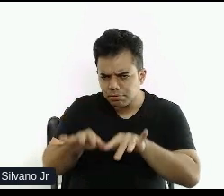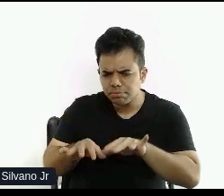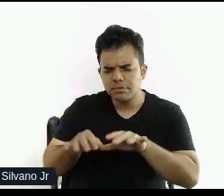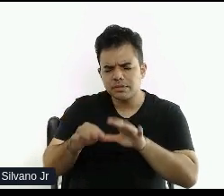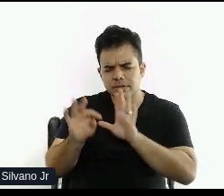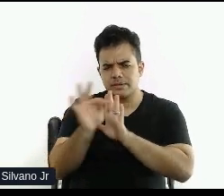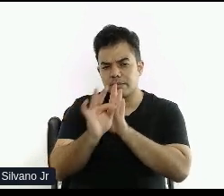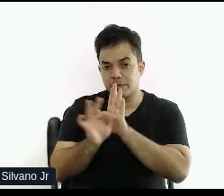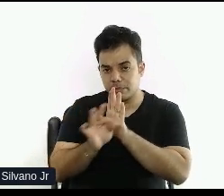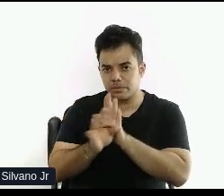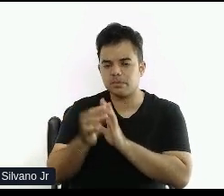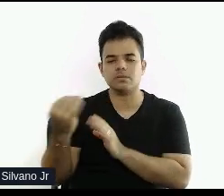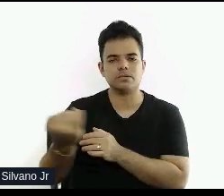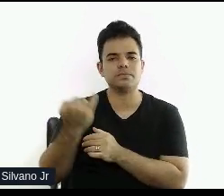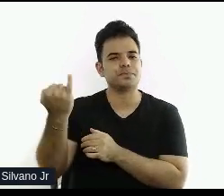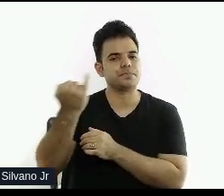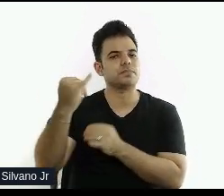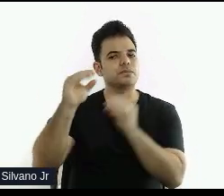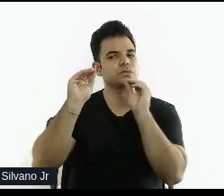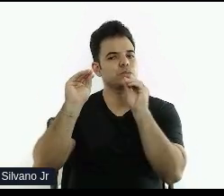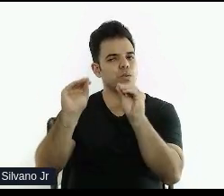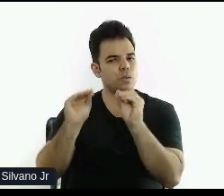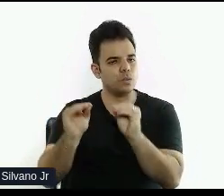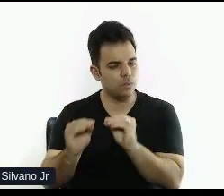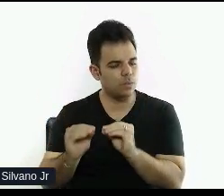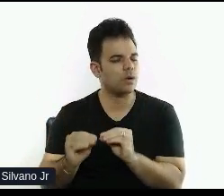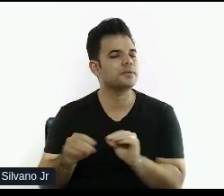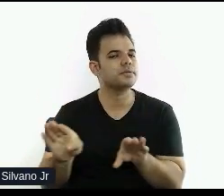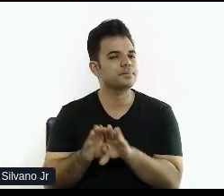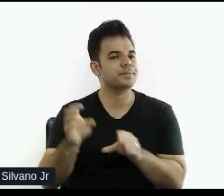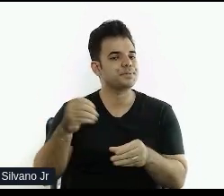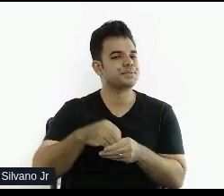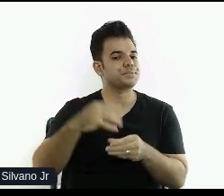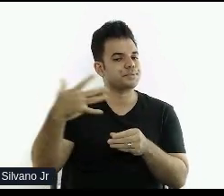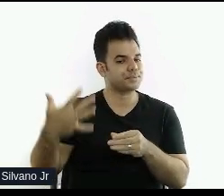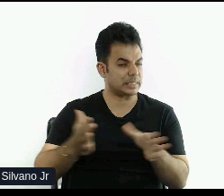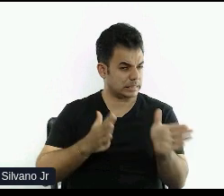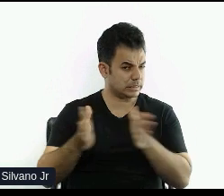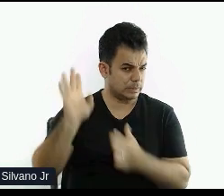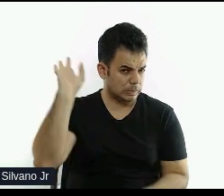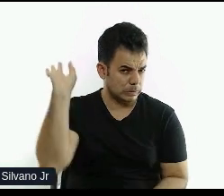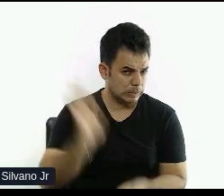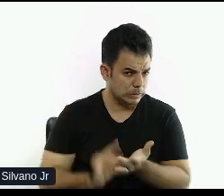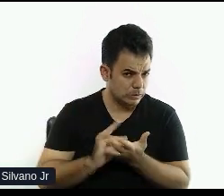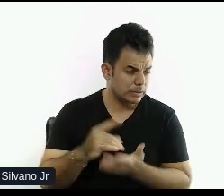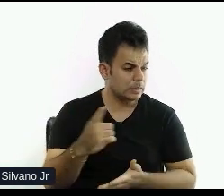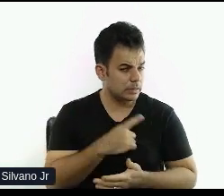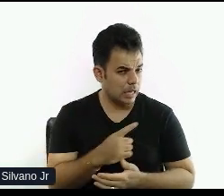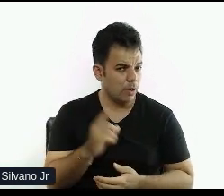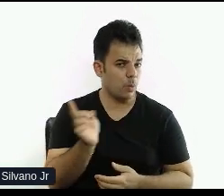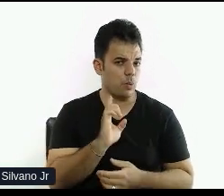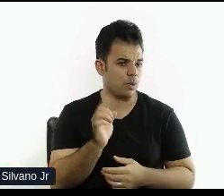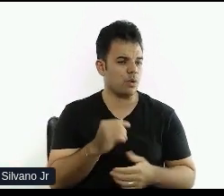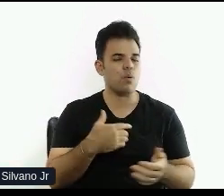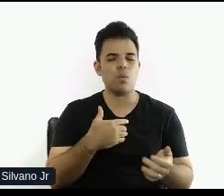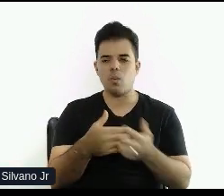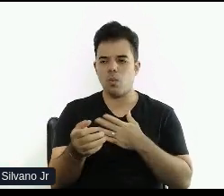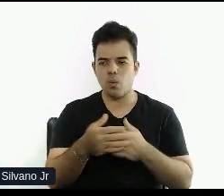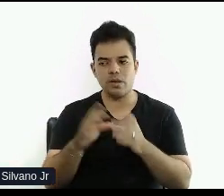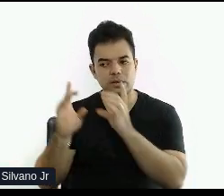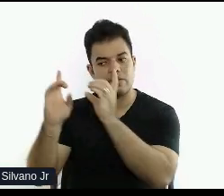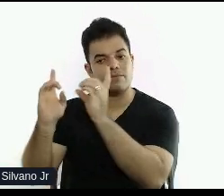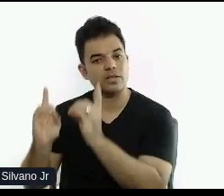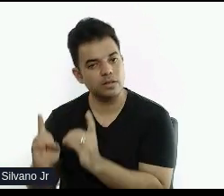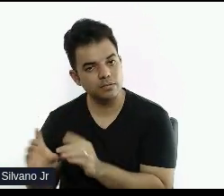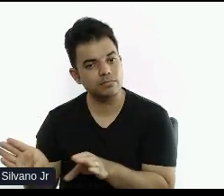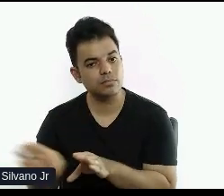produzir um material, esse conteúdo, ele tá acessível de fato. Seja em questão da acessibilidade para a deficiência, mas em questão da